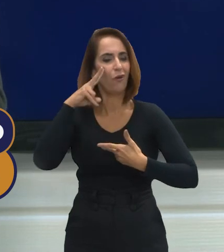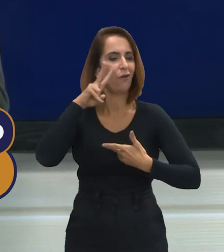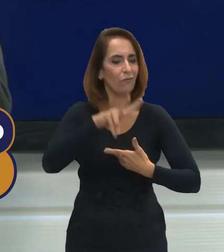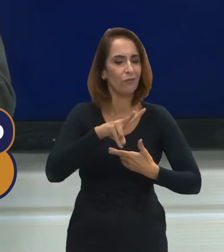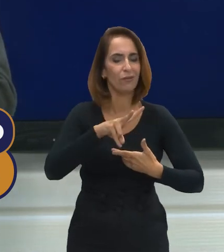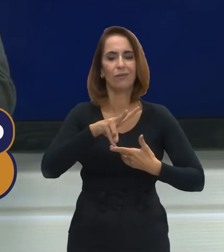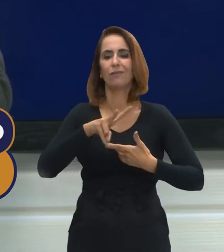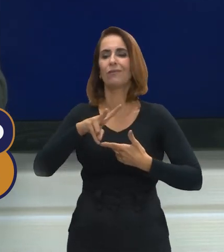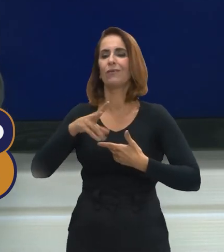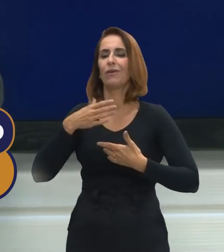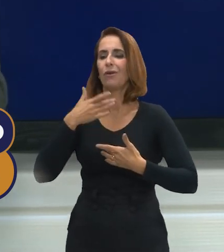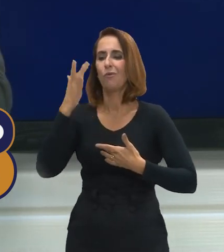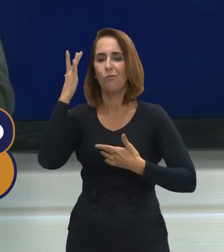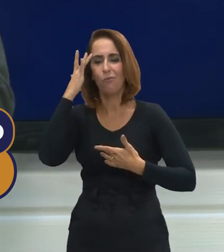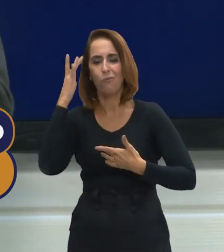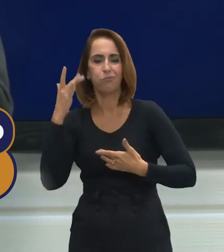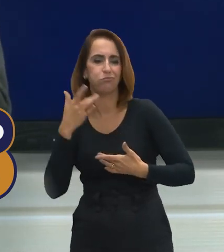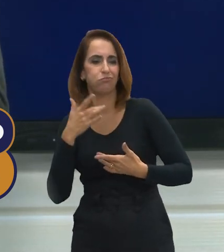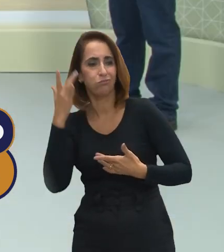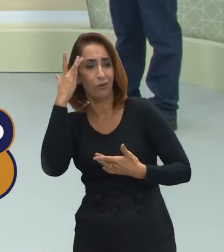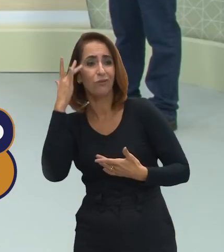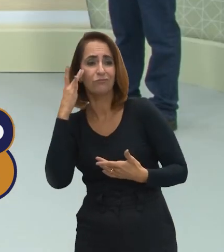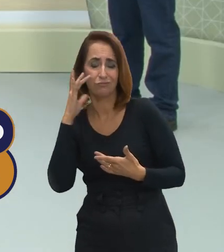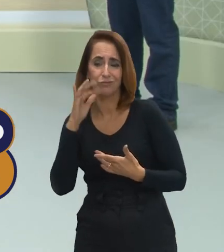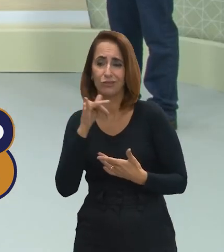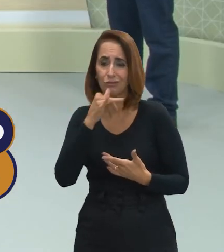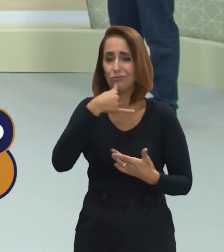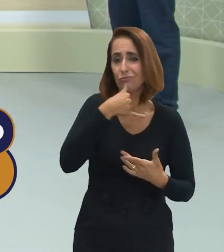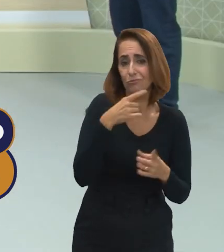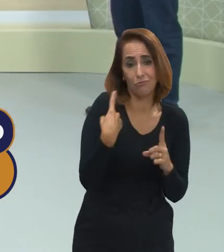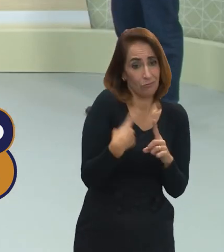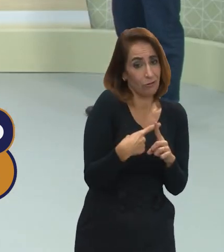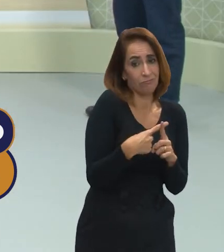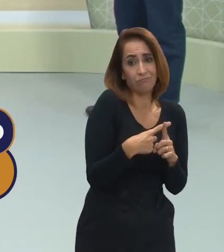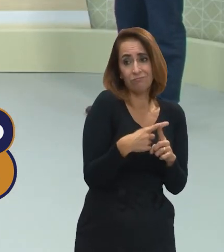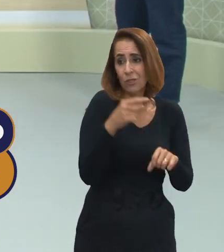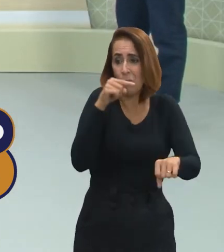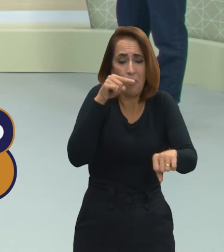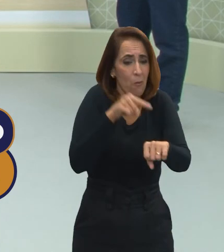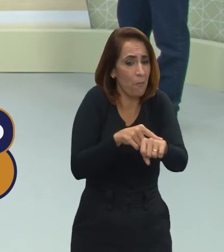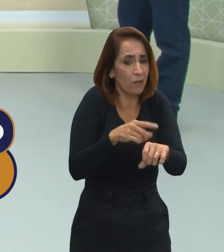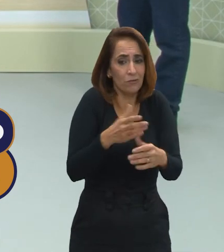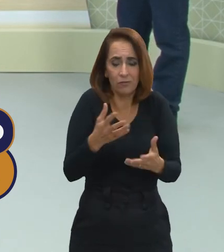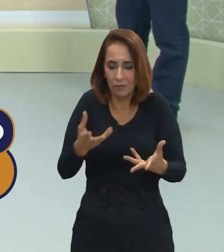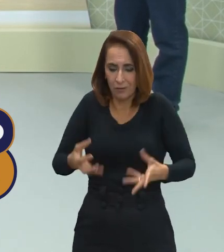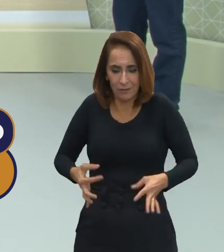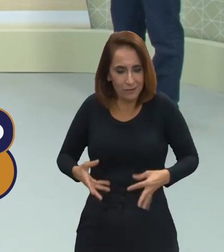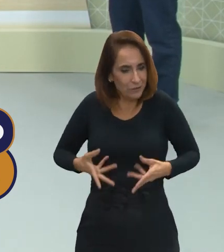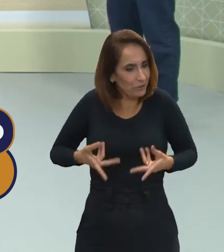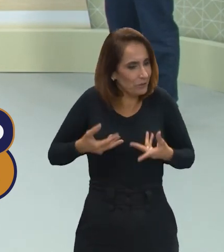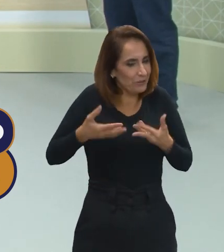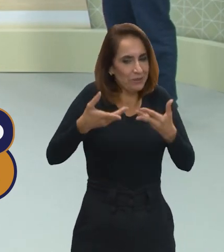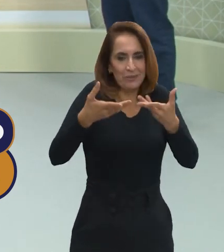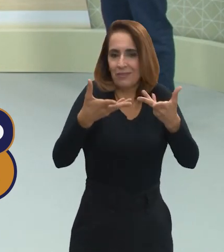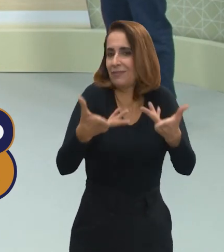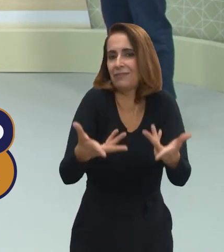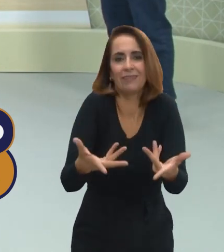presenciei e eu achei muito triste porque no momento de você transferir